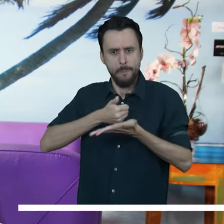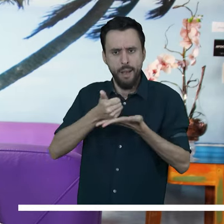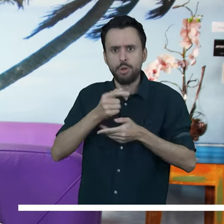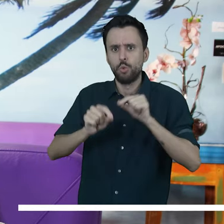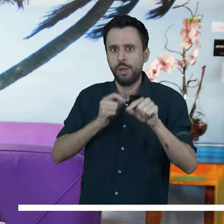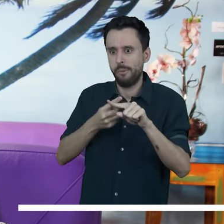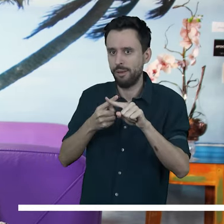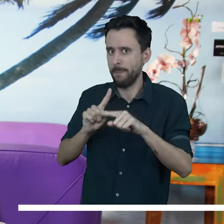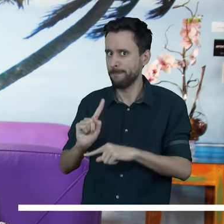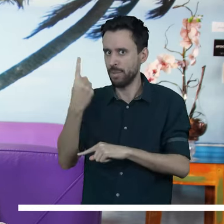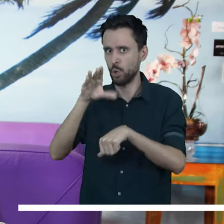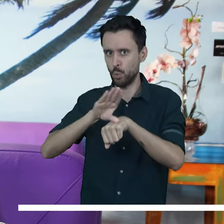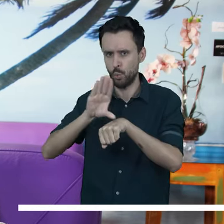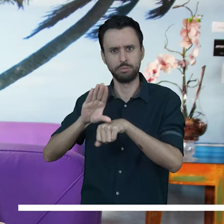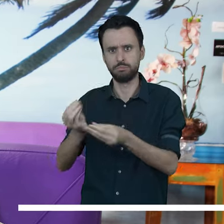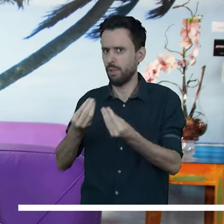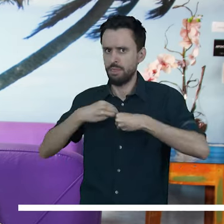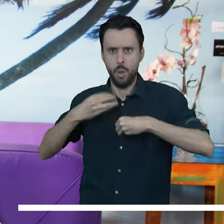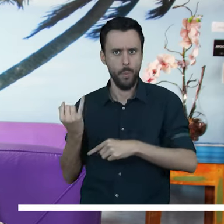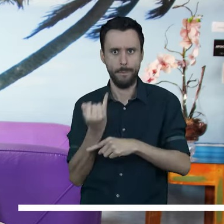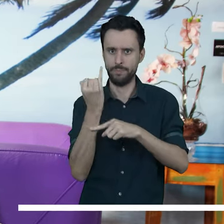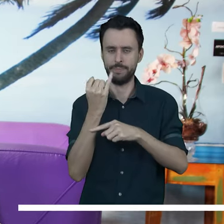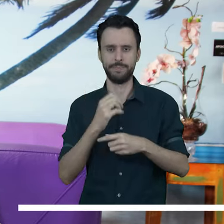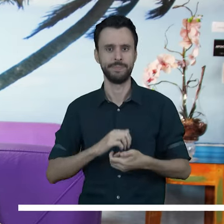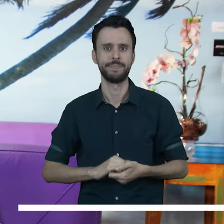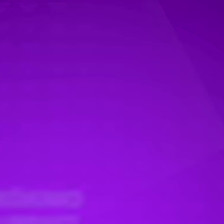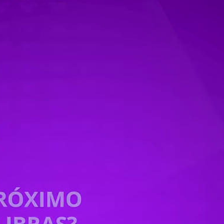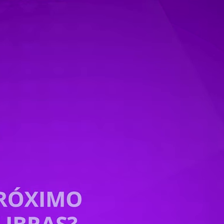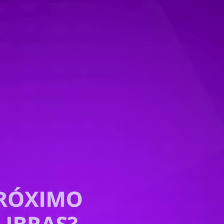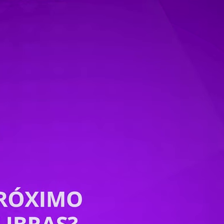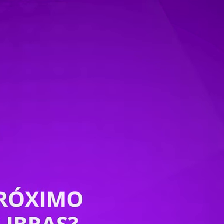considero como base, porque foi um dos primeiros cursos que eu fiz, foi muito importante.